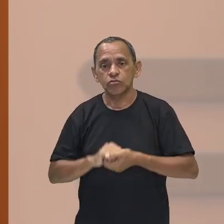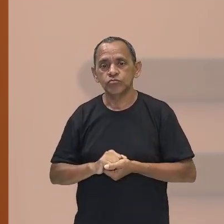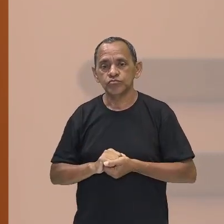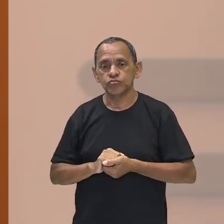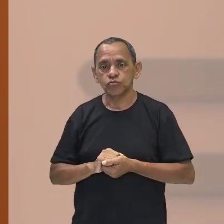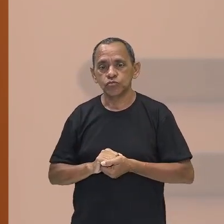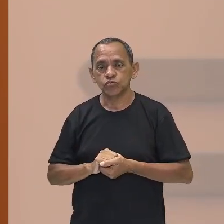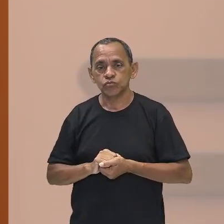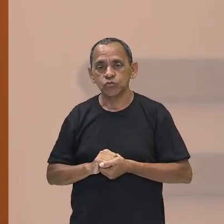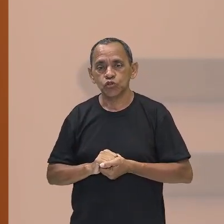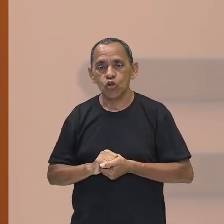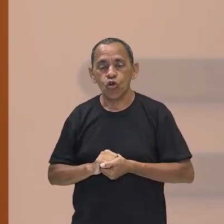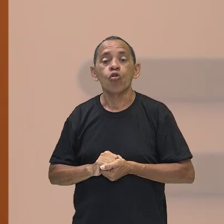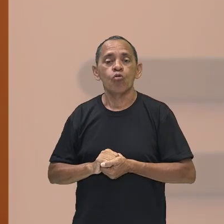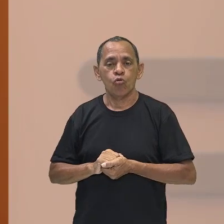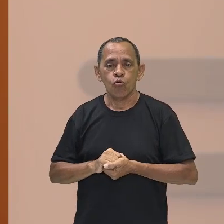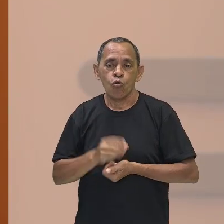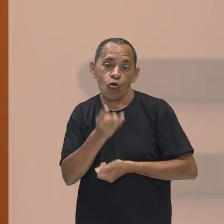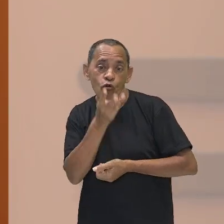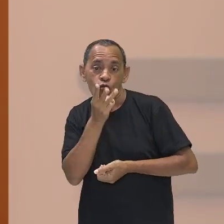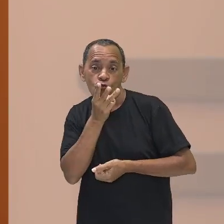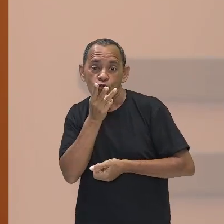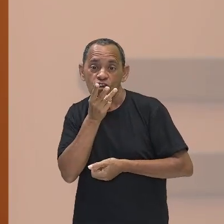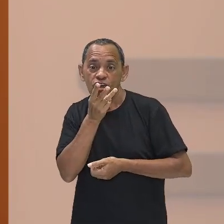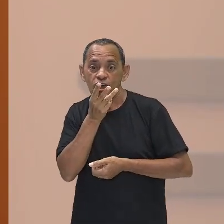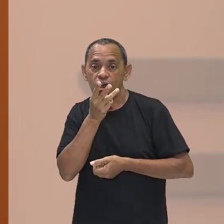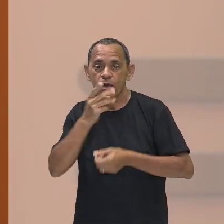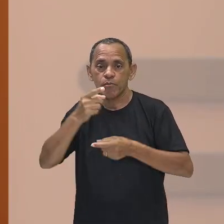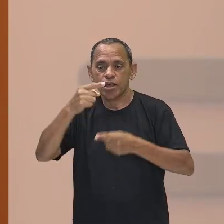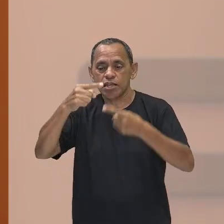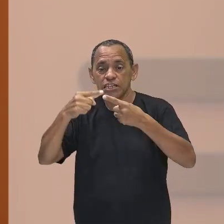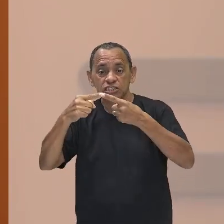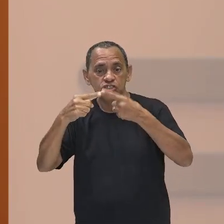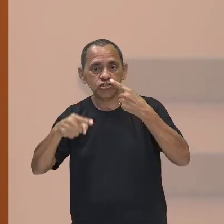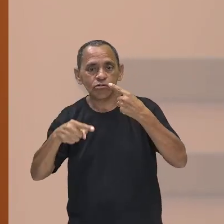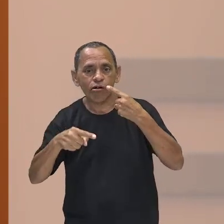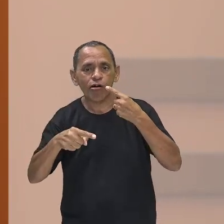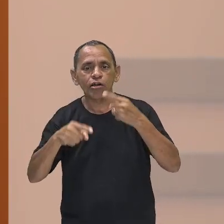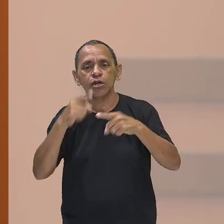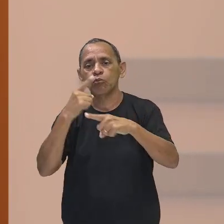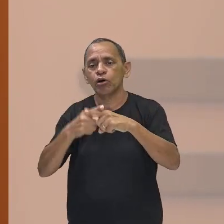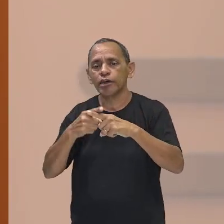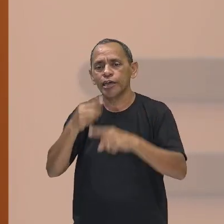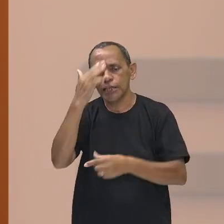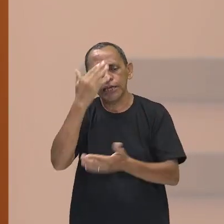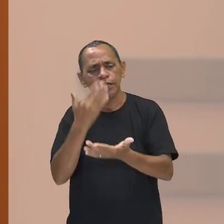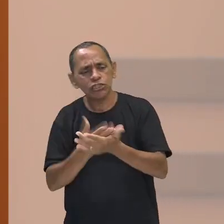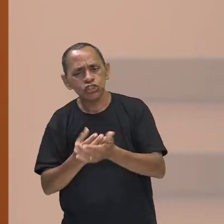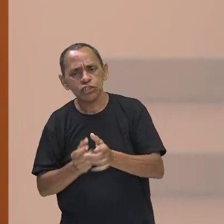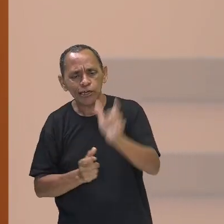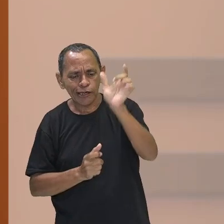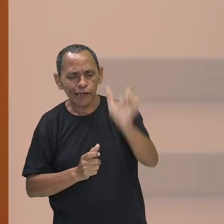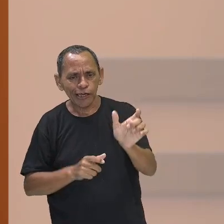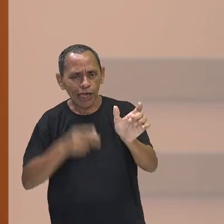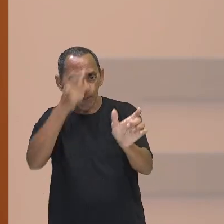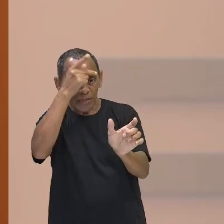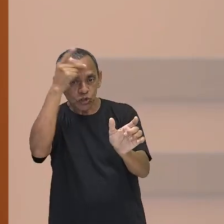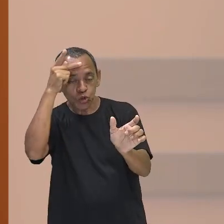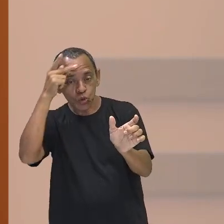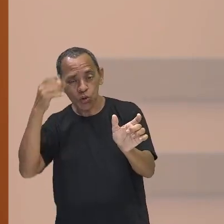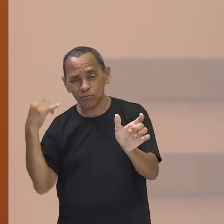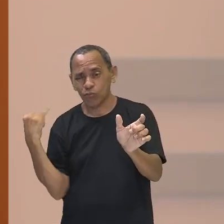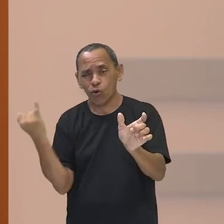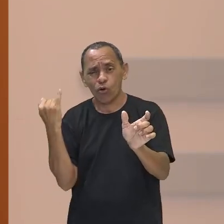Max Weber, ele vai discordar do Emily de Urcaime e vai trazer como elemento